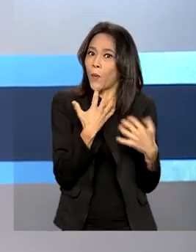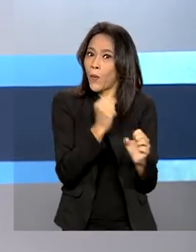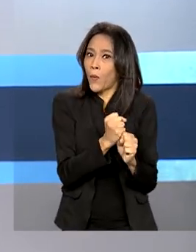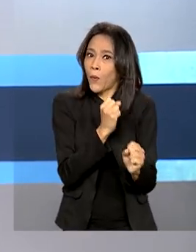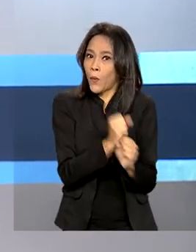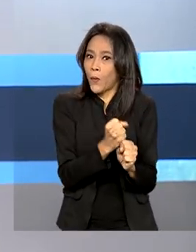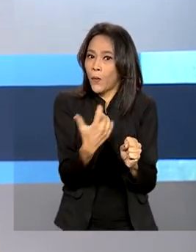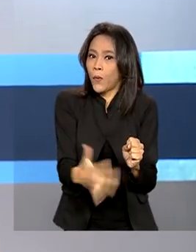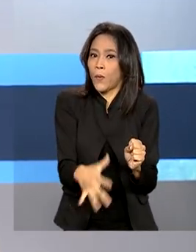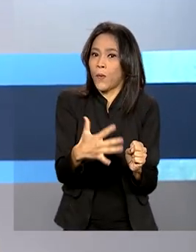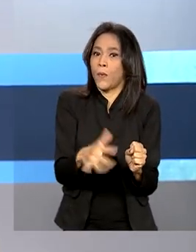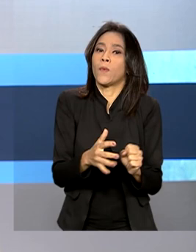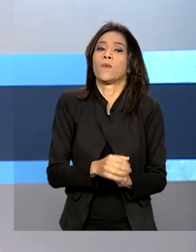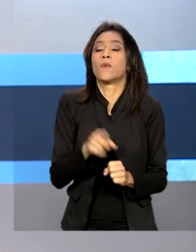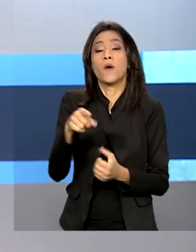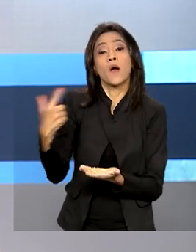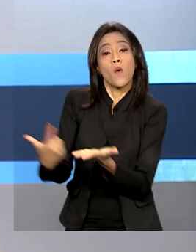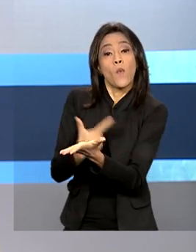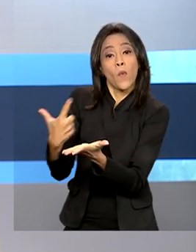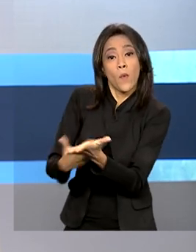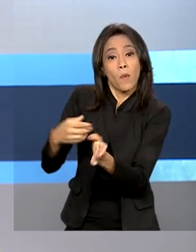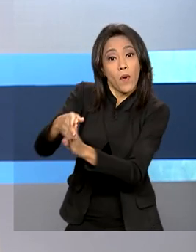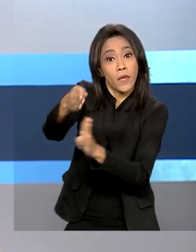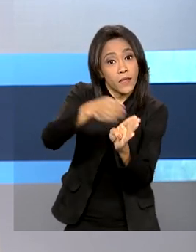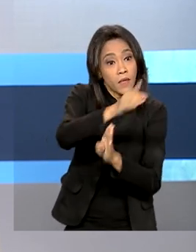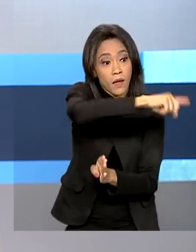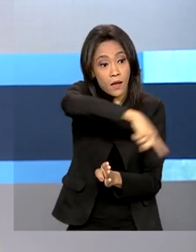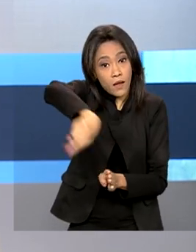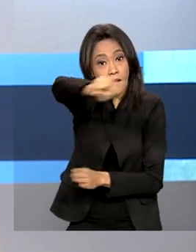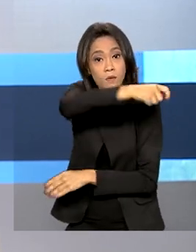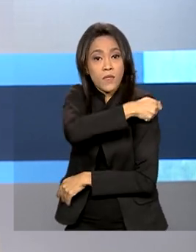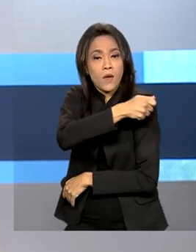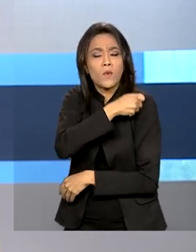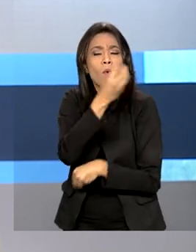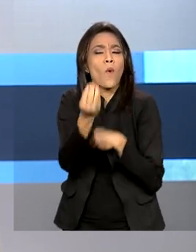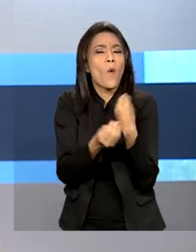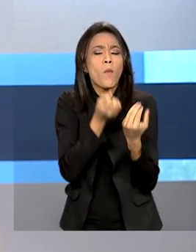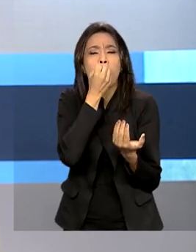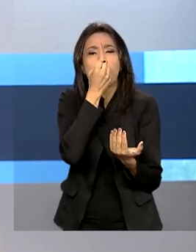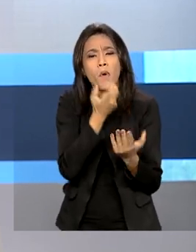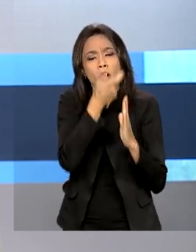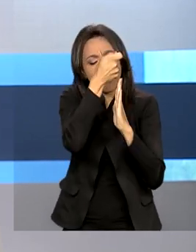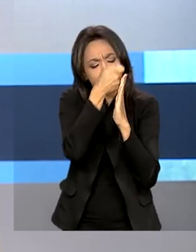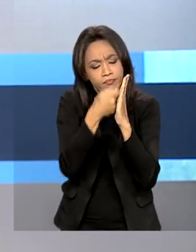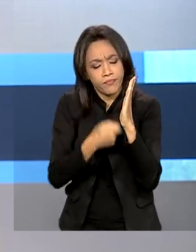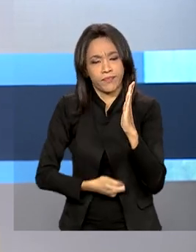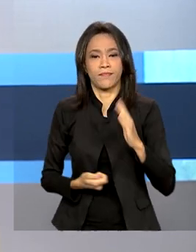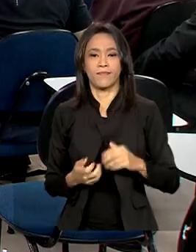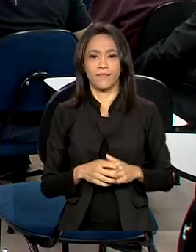o aluno, uma cartilha do Ministério da Educação traz dicas de como fazer uma boa prova de redação.